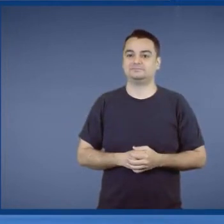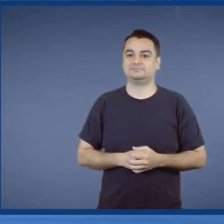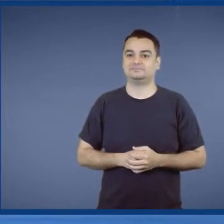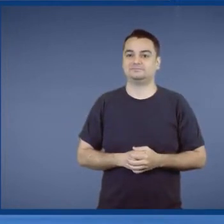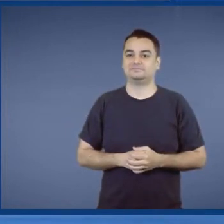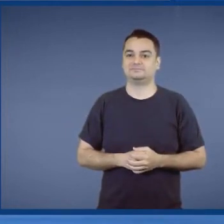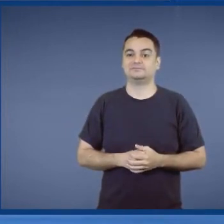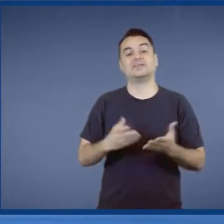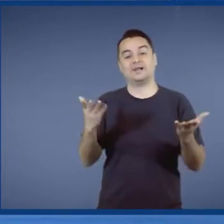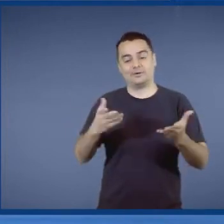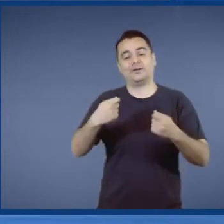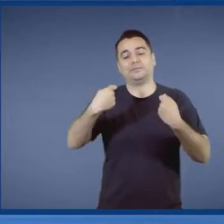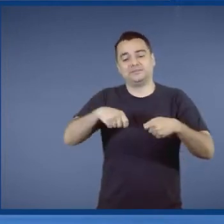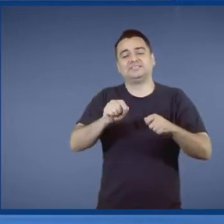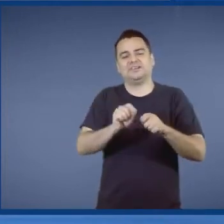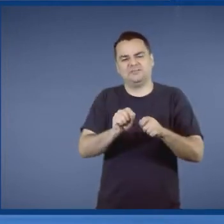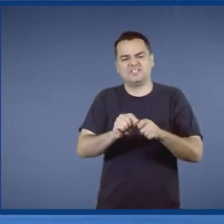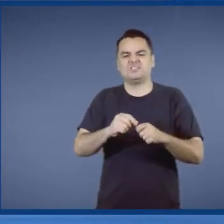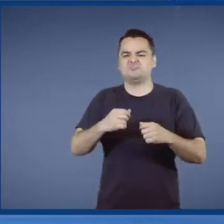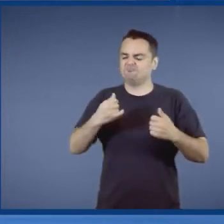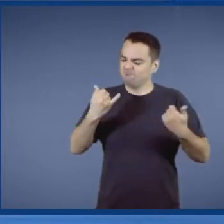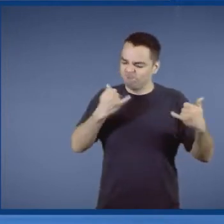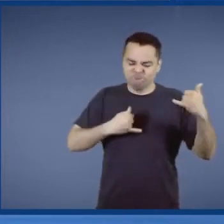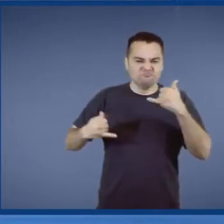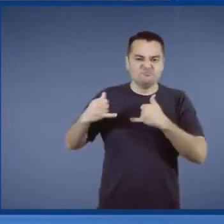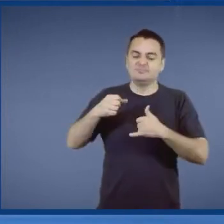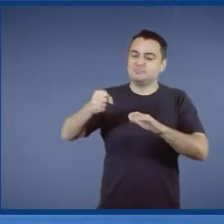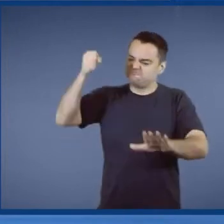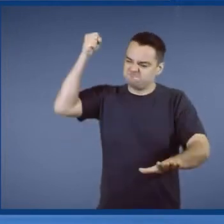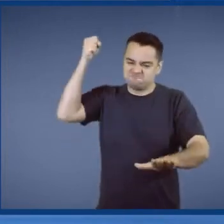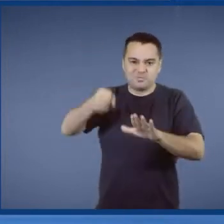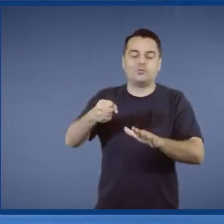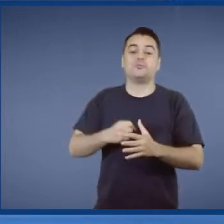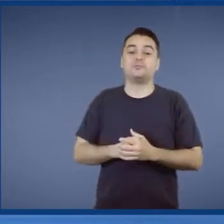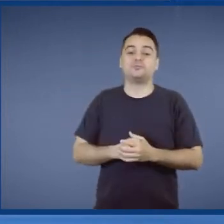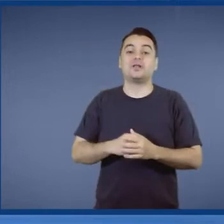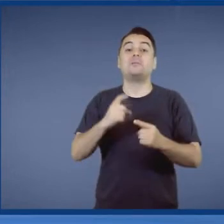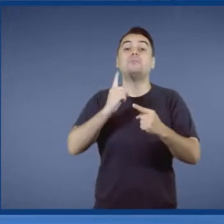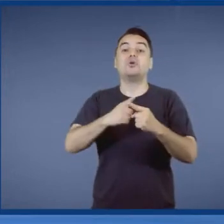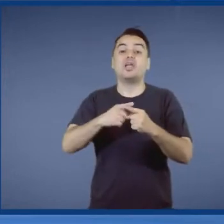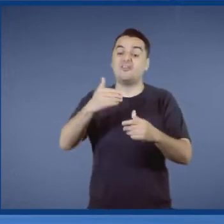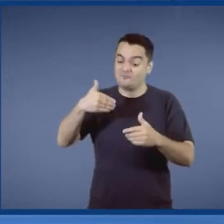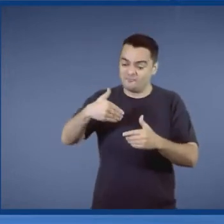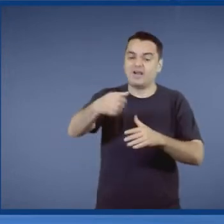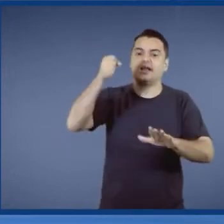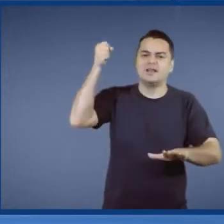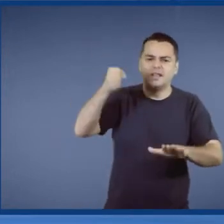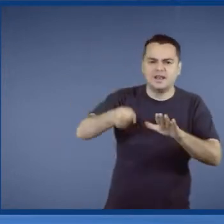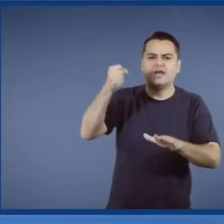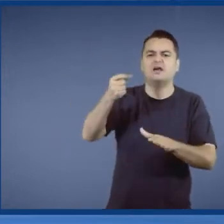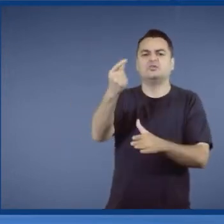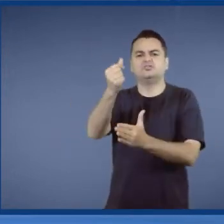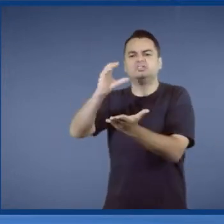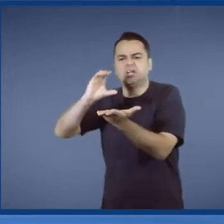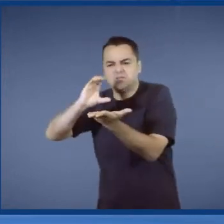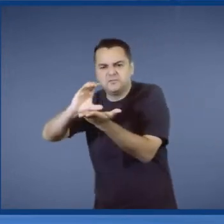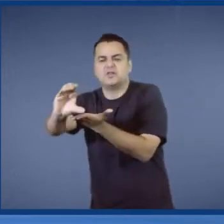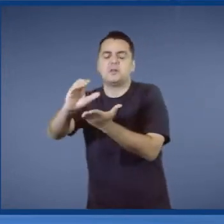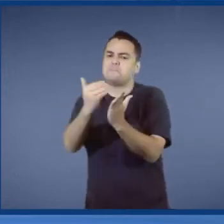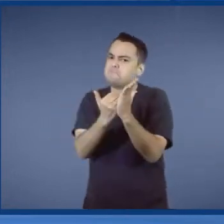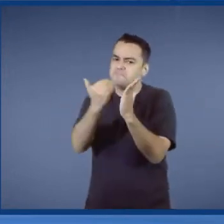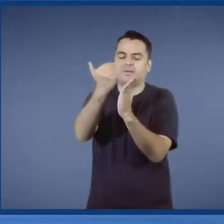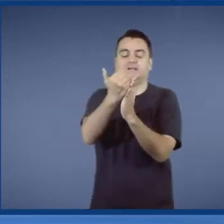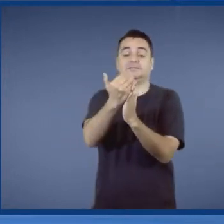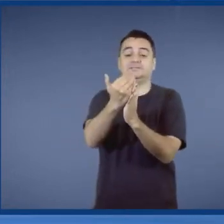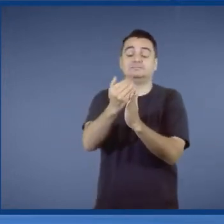A gente tem que fazer isso com energia, sabe? Para trazer coisa boa. Para trazer mais leilão, para trazer mais dinheiro, mais investimento. Então é por